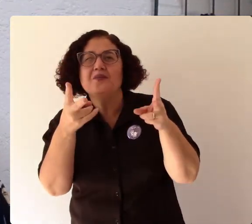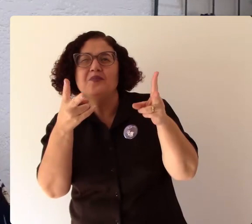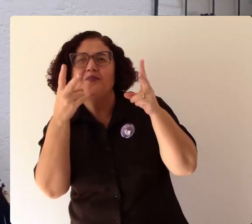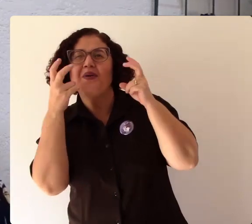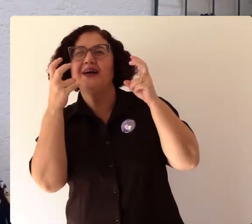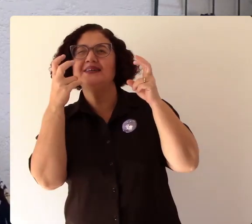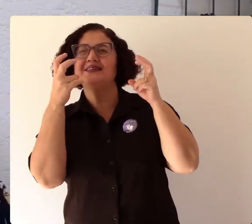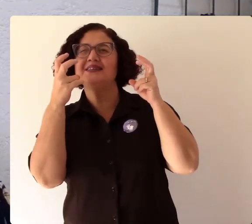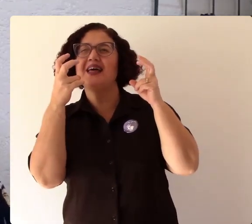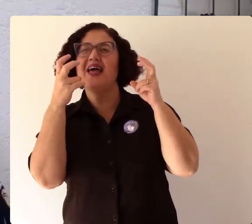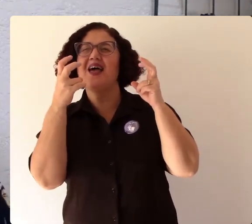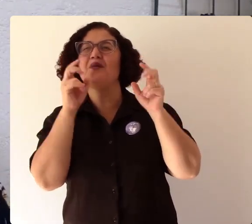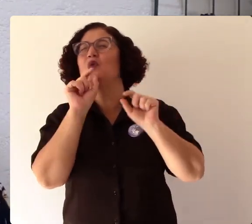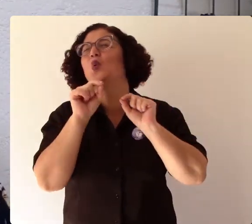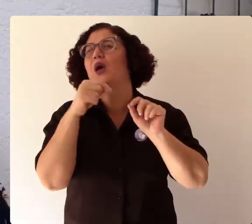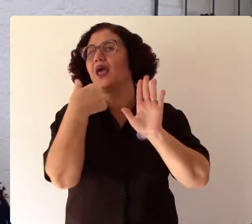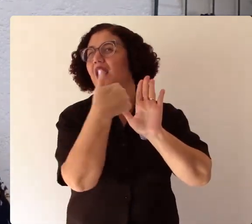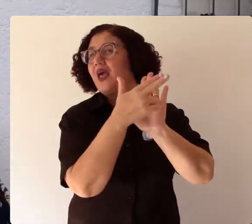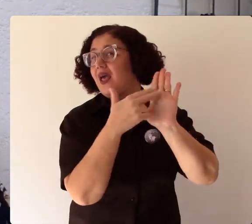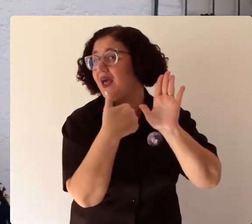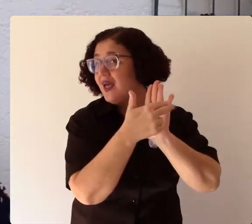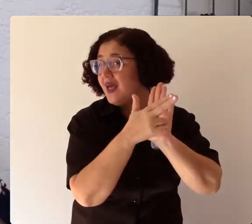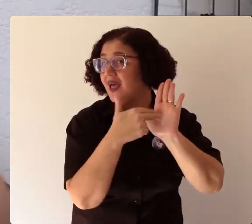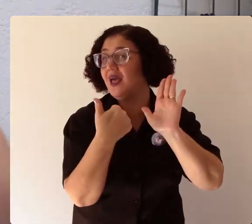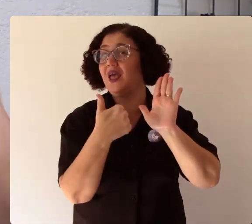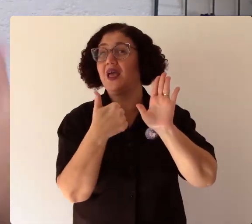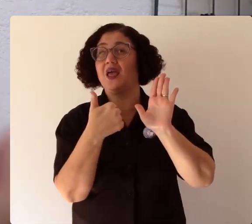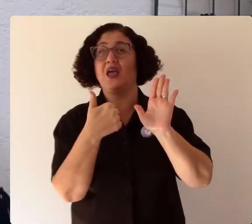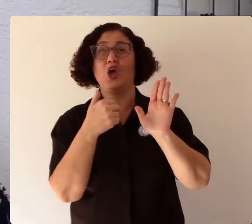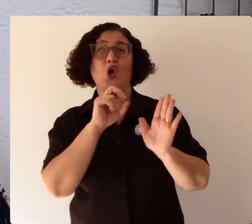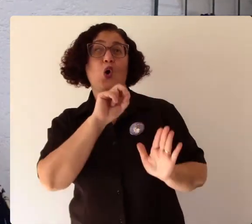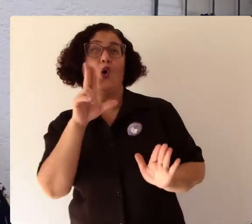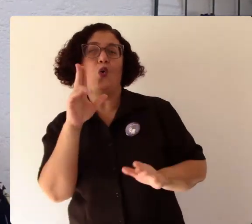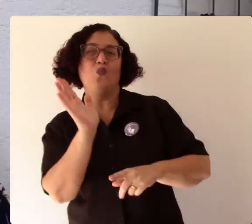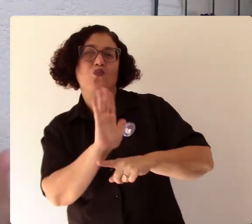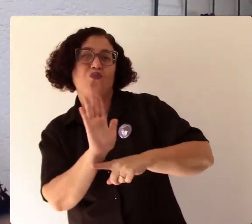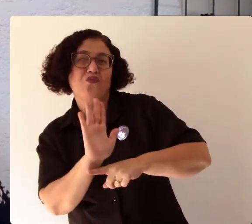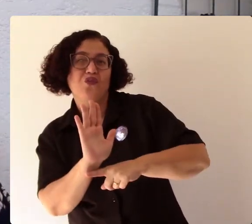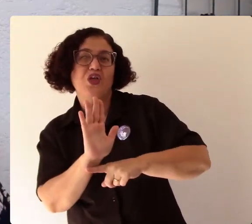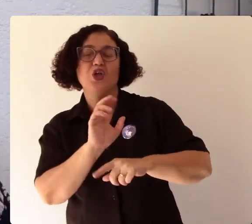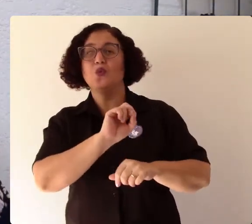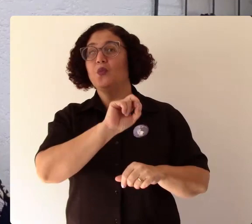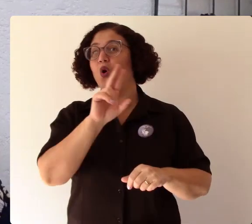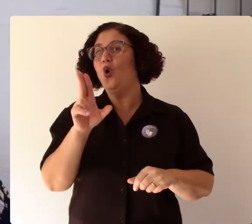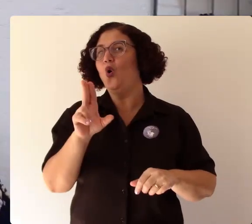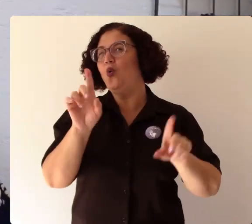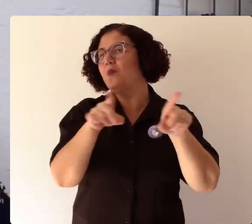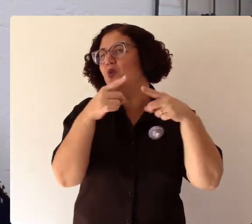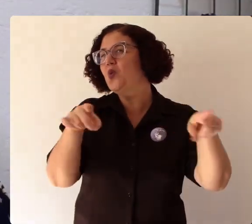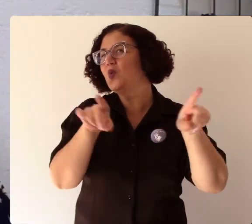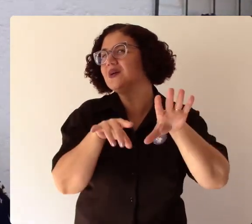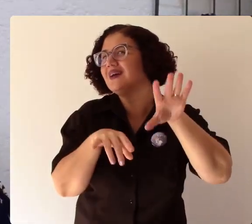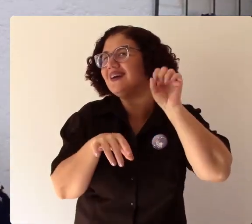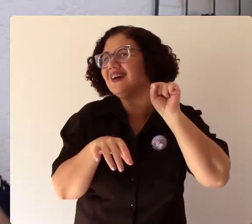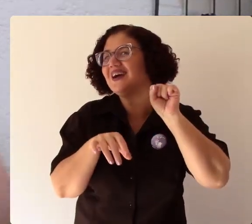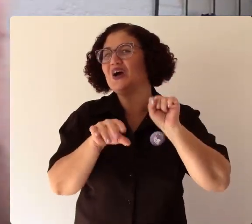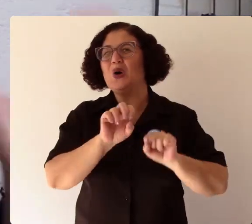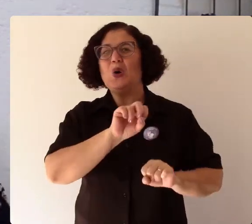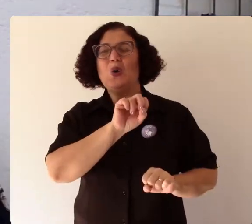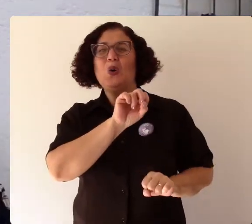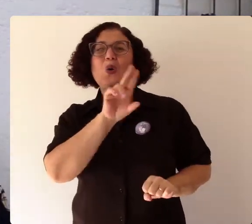seja o espectador de um filme seja o que ouve uma música seja o que